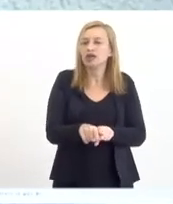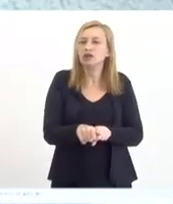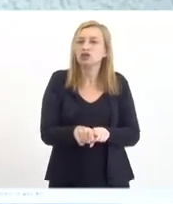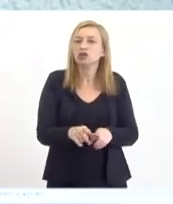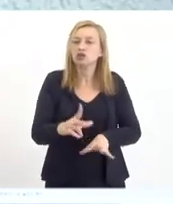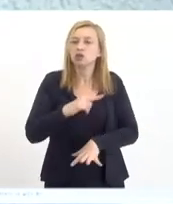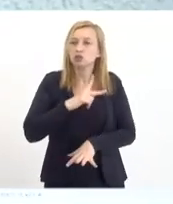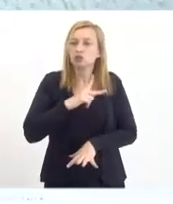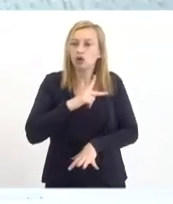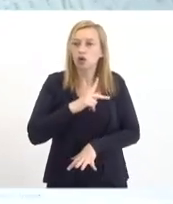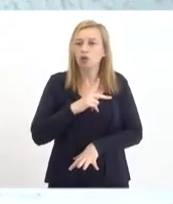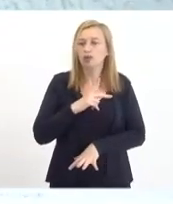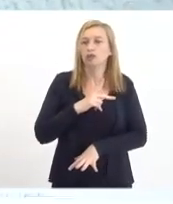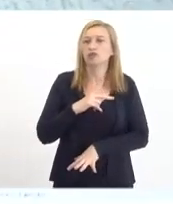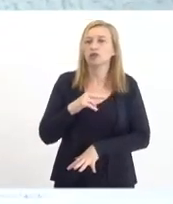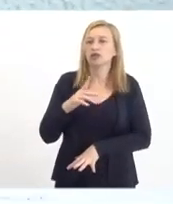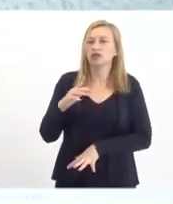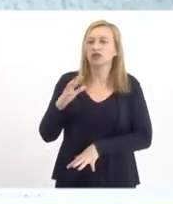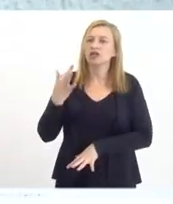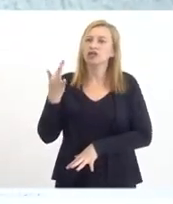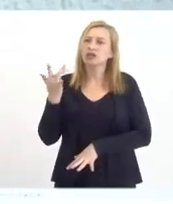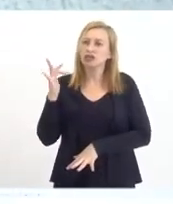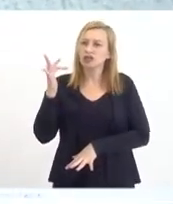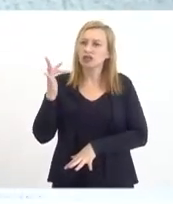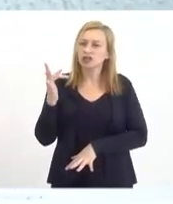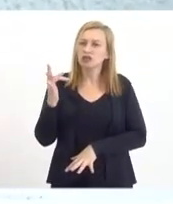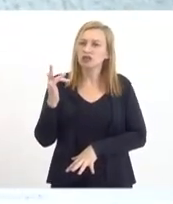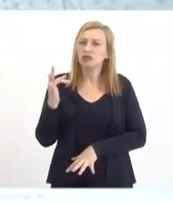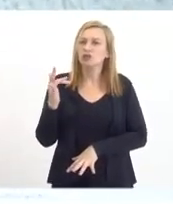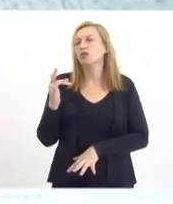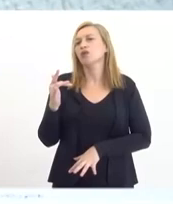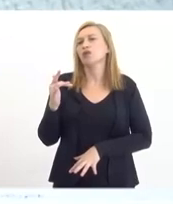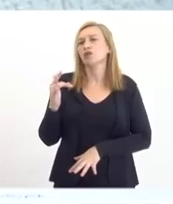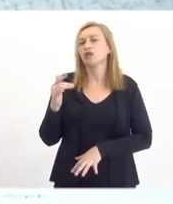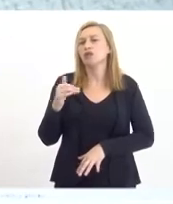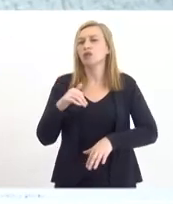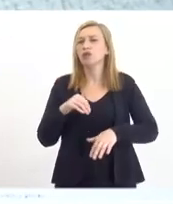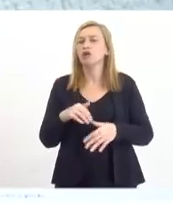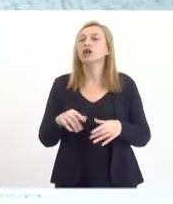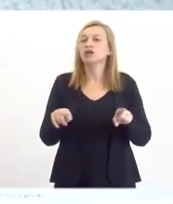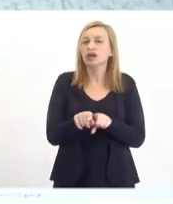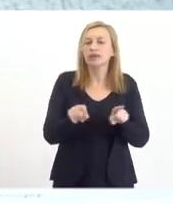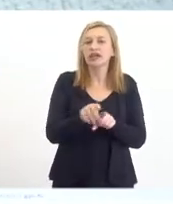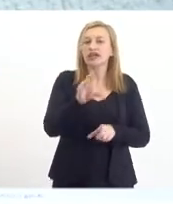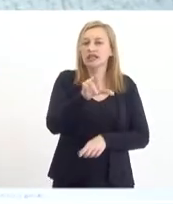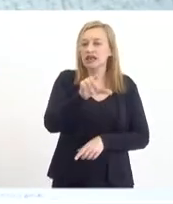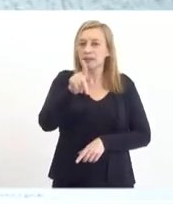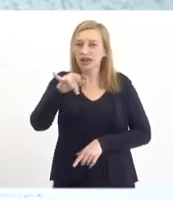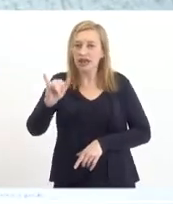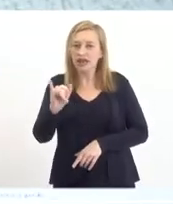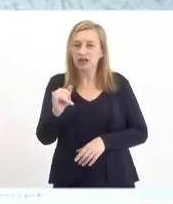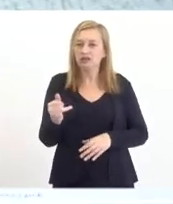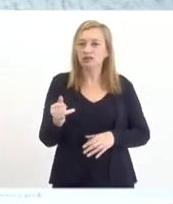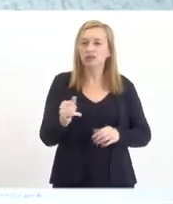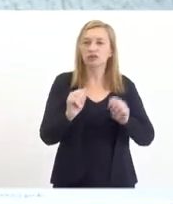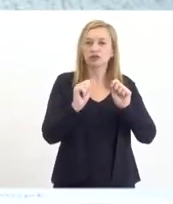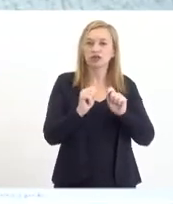Tesouro e mais por conta de uma CPI que estamos fazendo na Assembleia